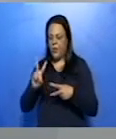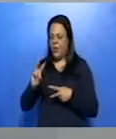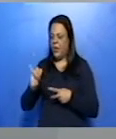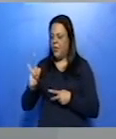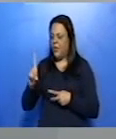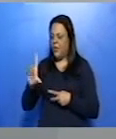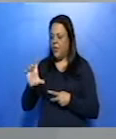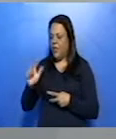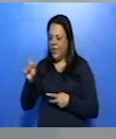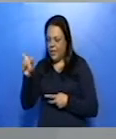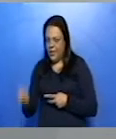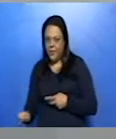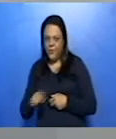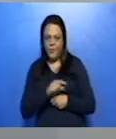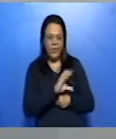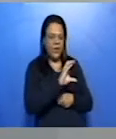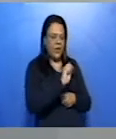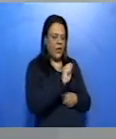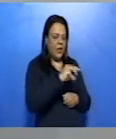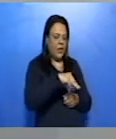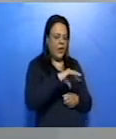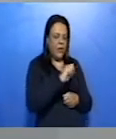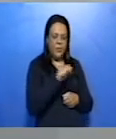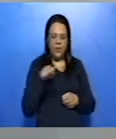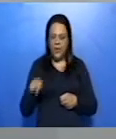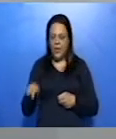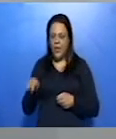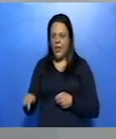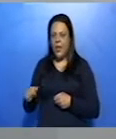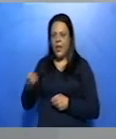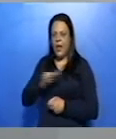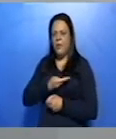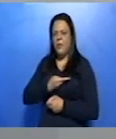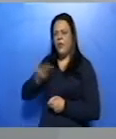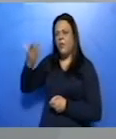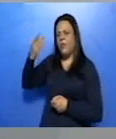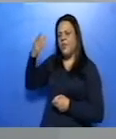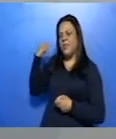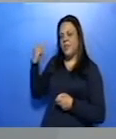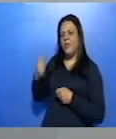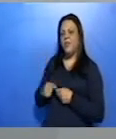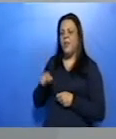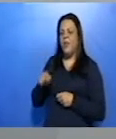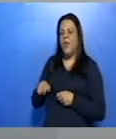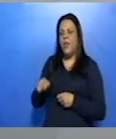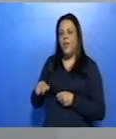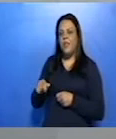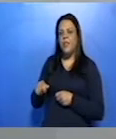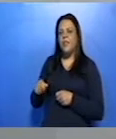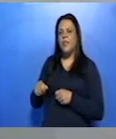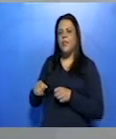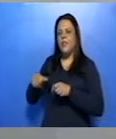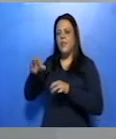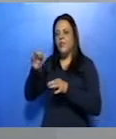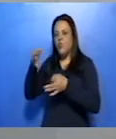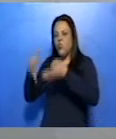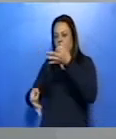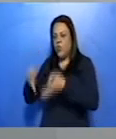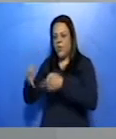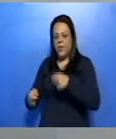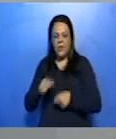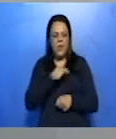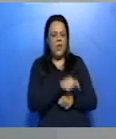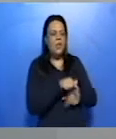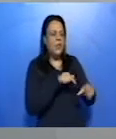de infância. Vilela seguiu a carreira de magistrado. Camilo entrou no funcionalismo contra a vontade do pai